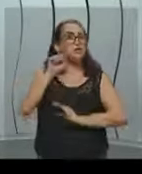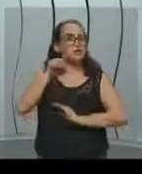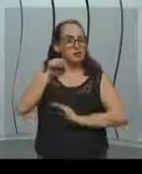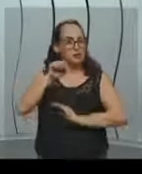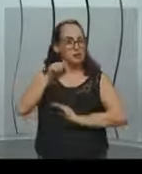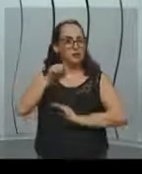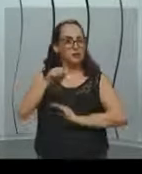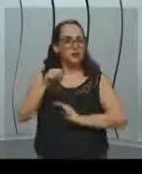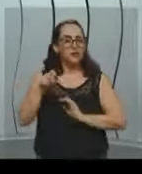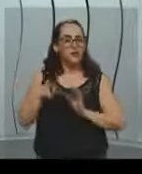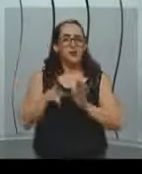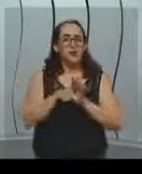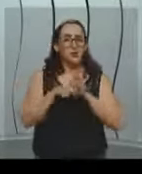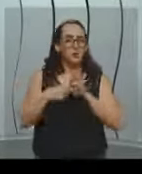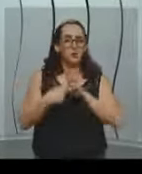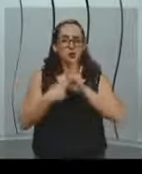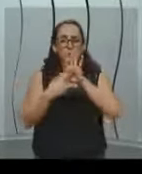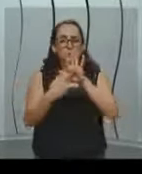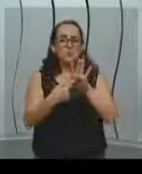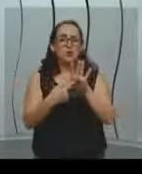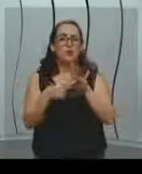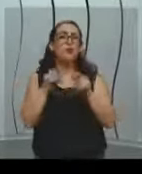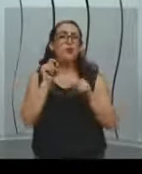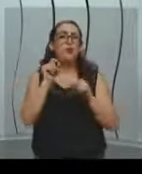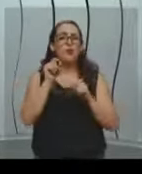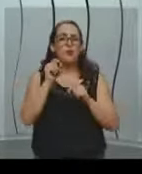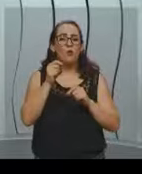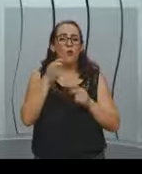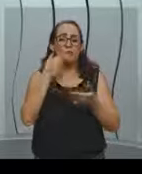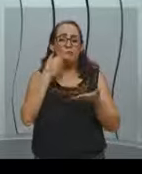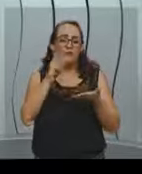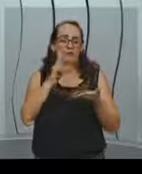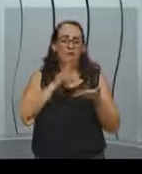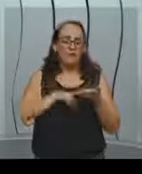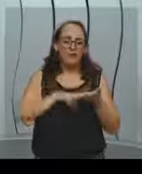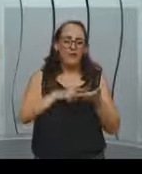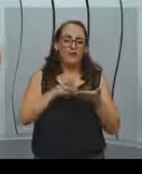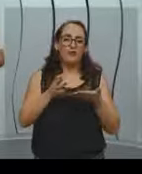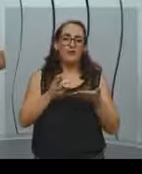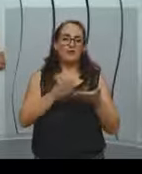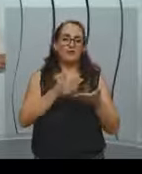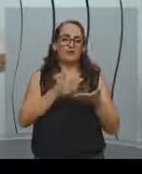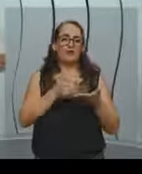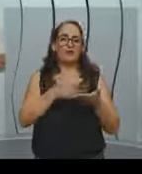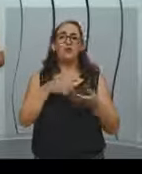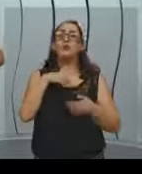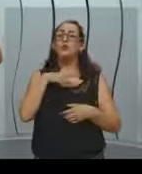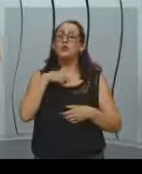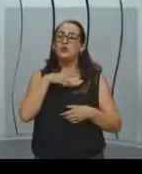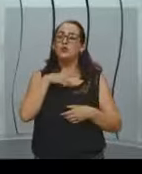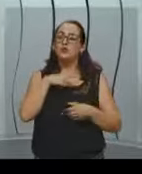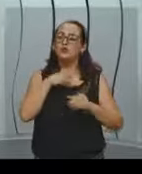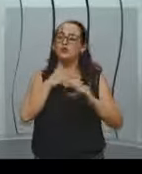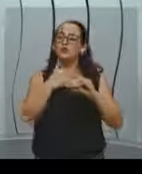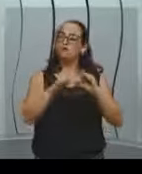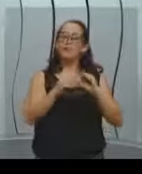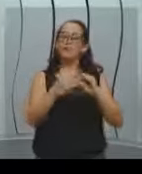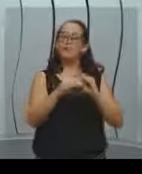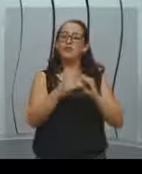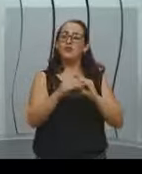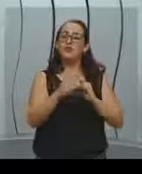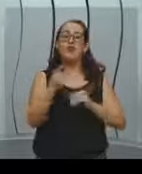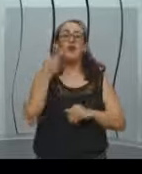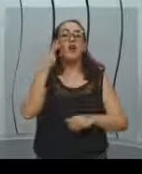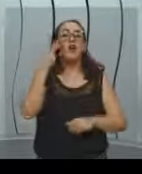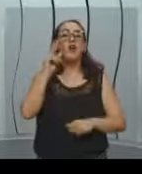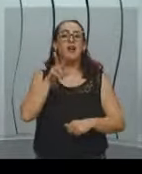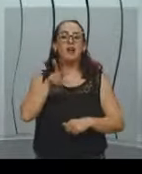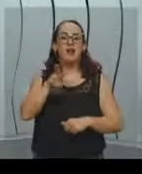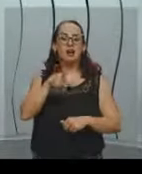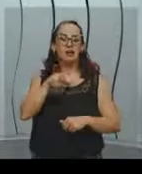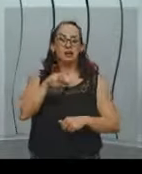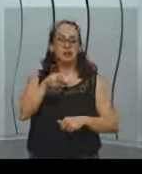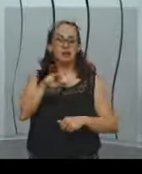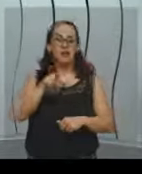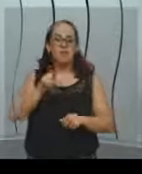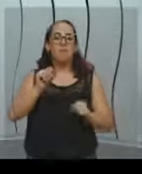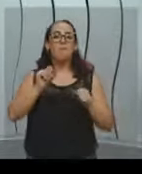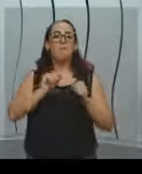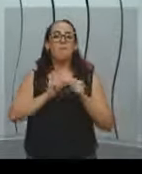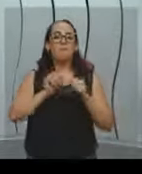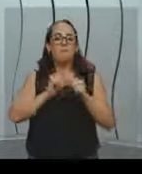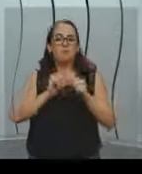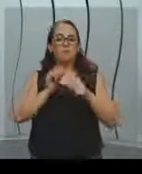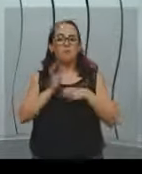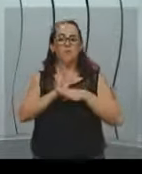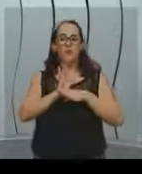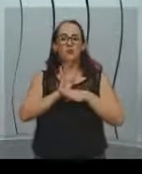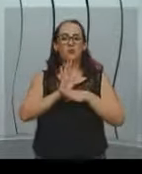cartas que ele enviava para o irmão dele, foi feito o filme, foi produzido esse filme todo